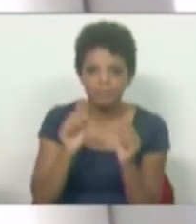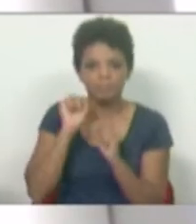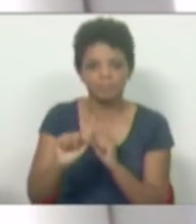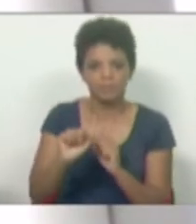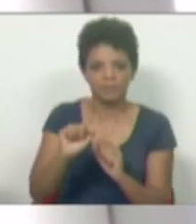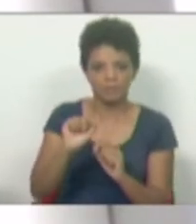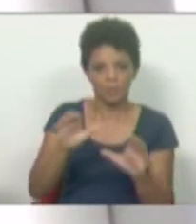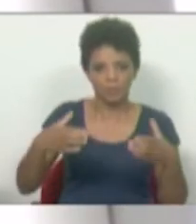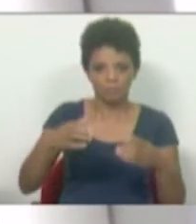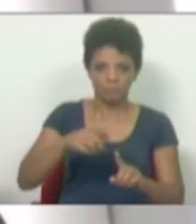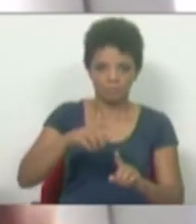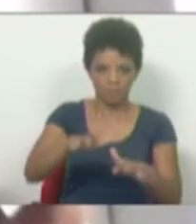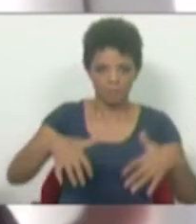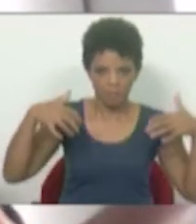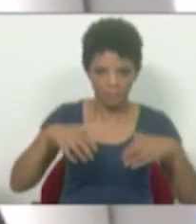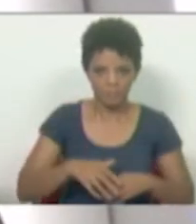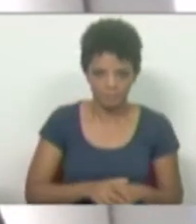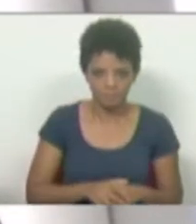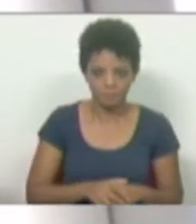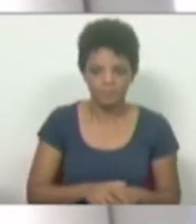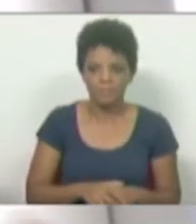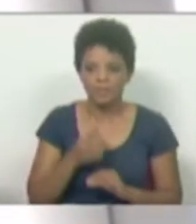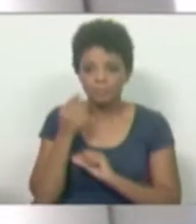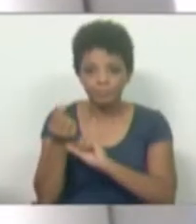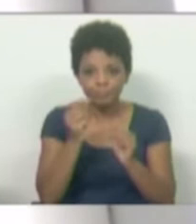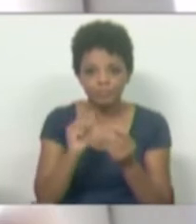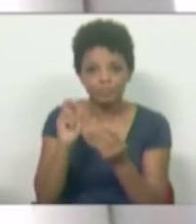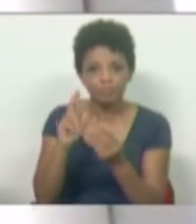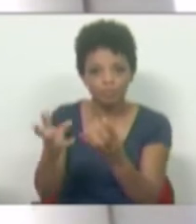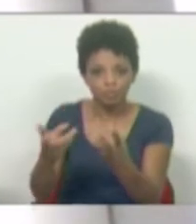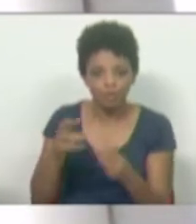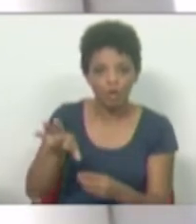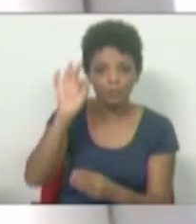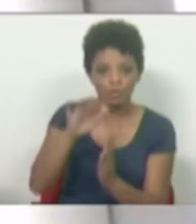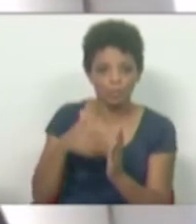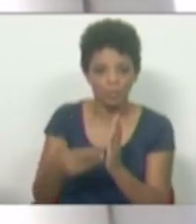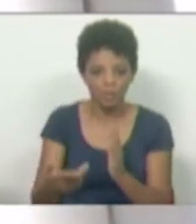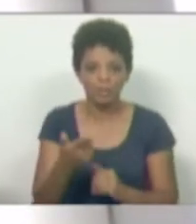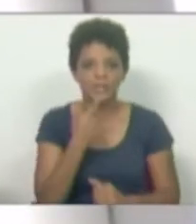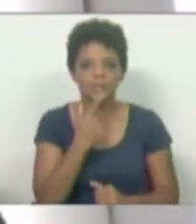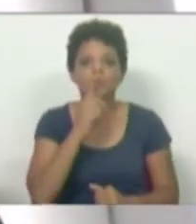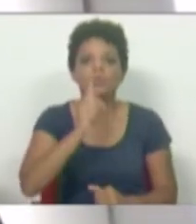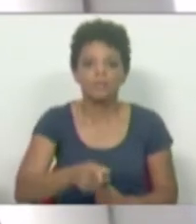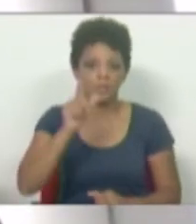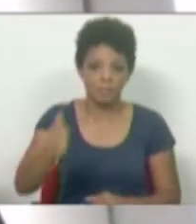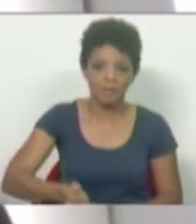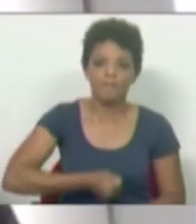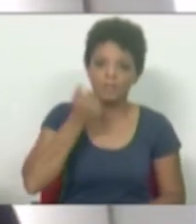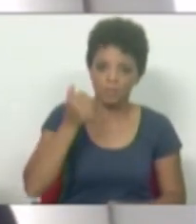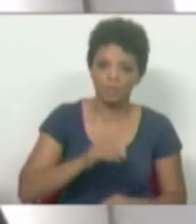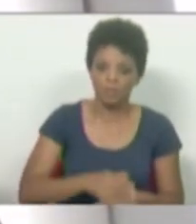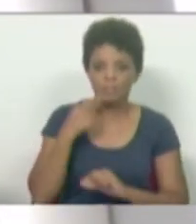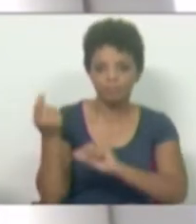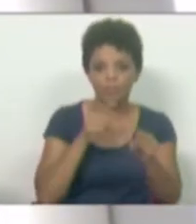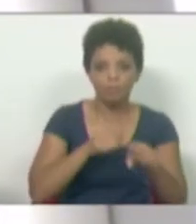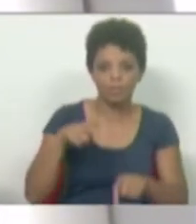parlamentar. A vitória da discussão do Orçamento sobre as grandes opções do plano representa também a vitória, no debate